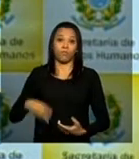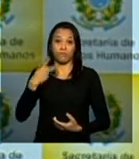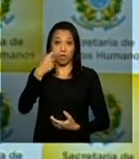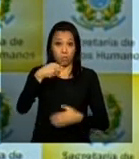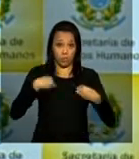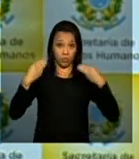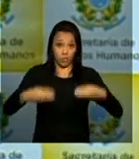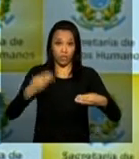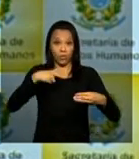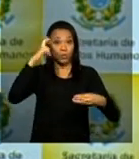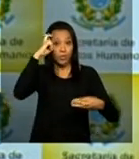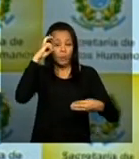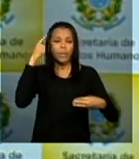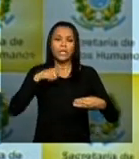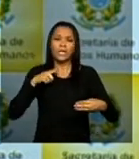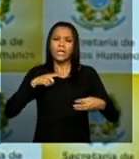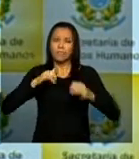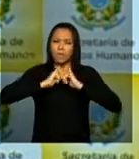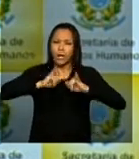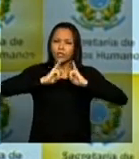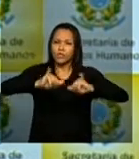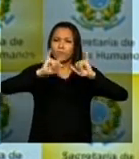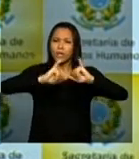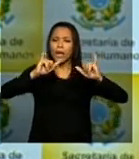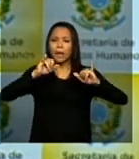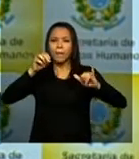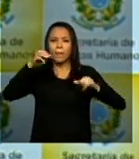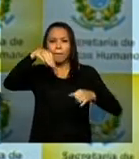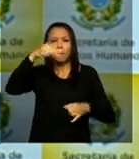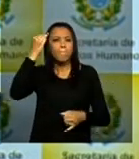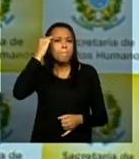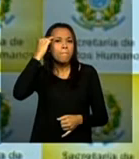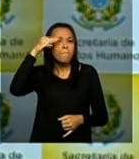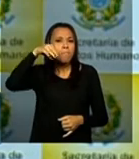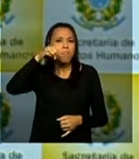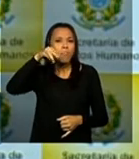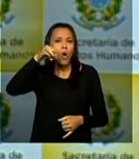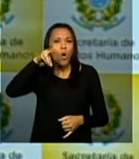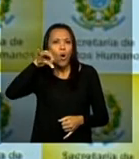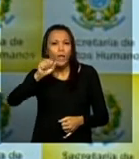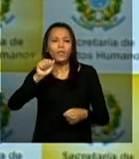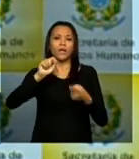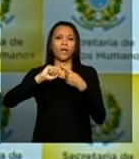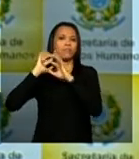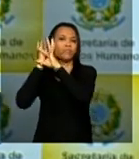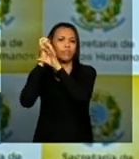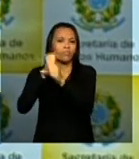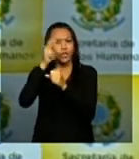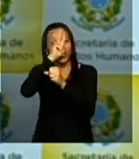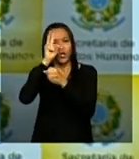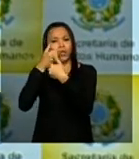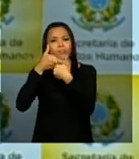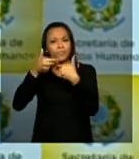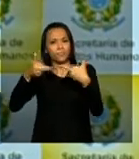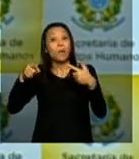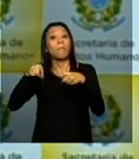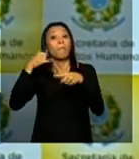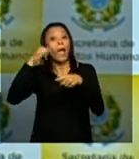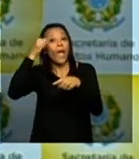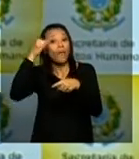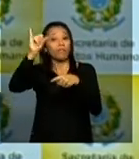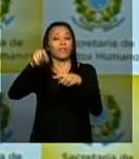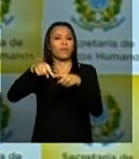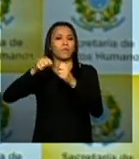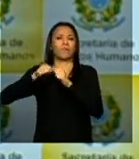muito grande no registro da memória e no acesso aos meios de expressão como formas de prevenção contra a